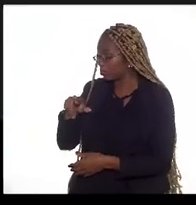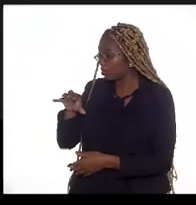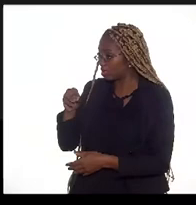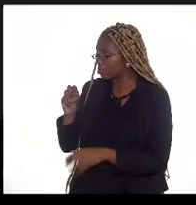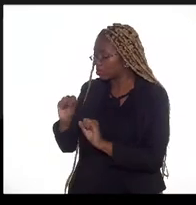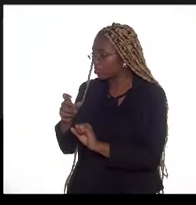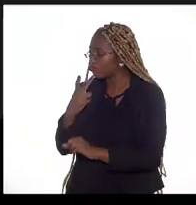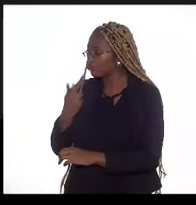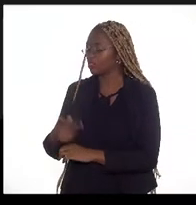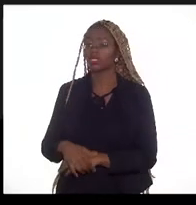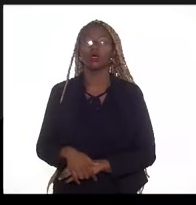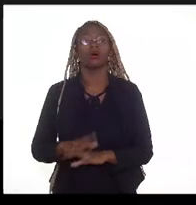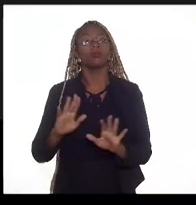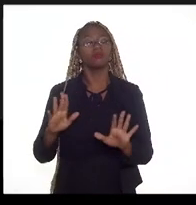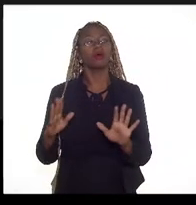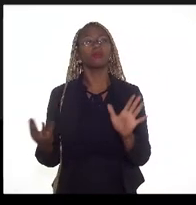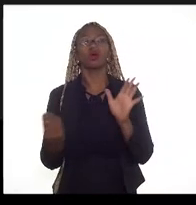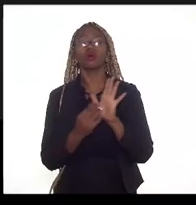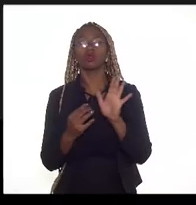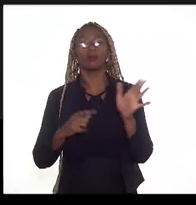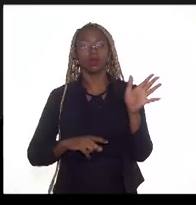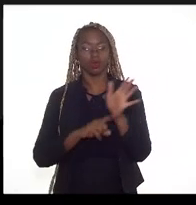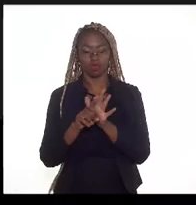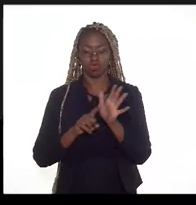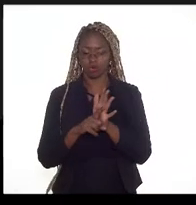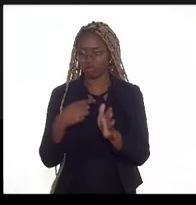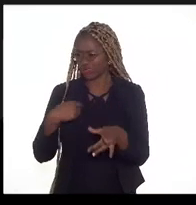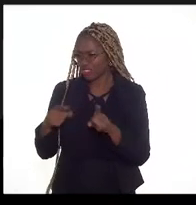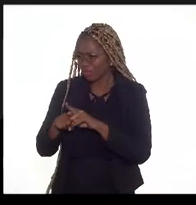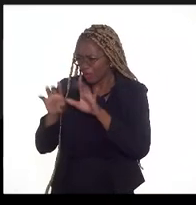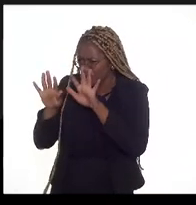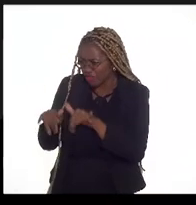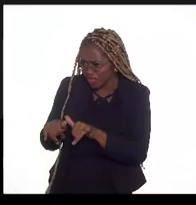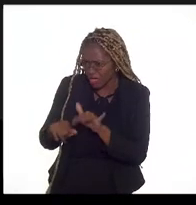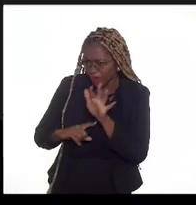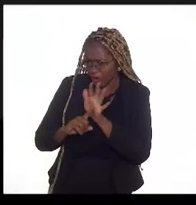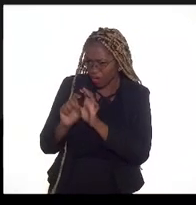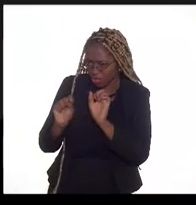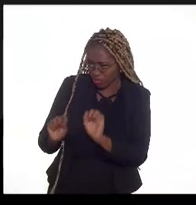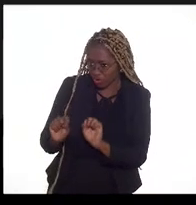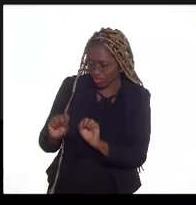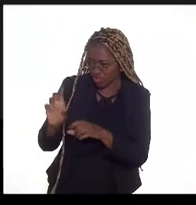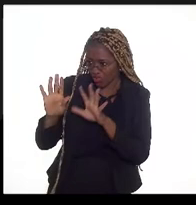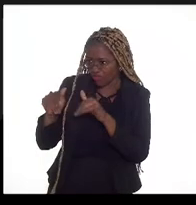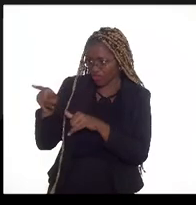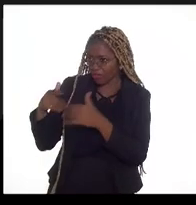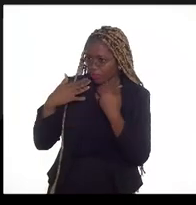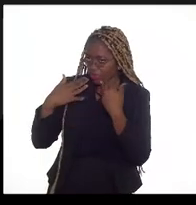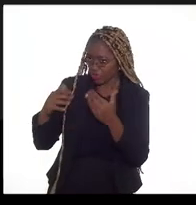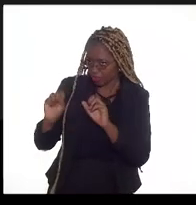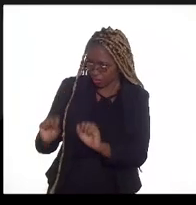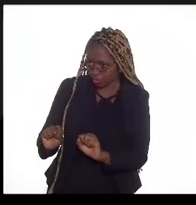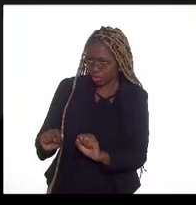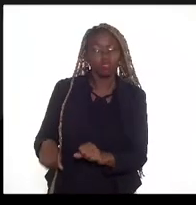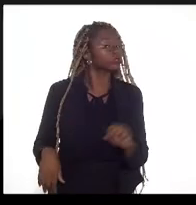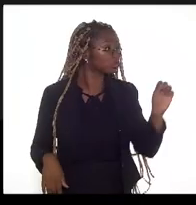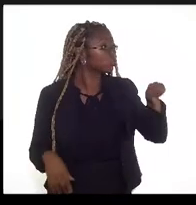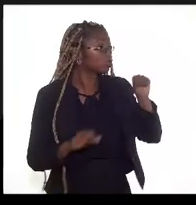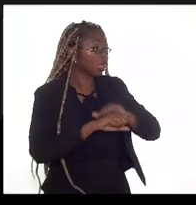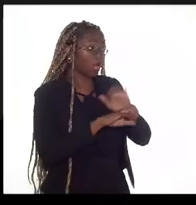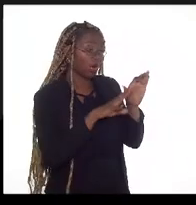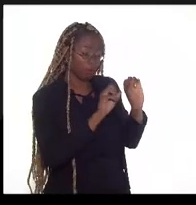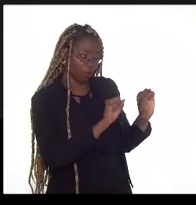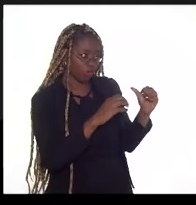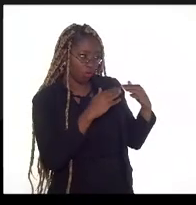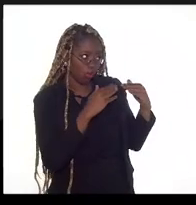É só para você, as perguntas, eu posso fazer uma pergunta ao final dessa apresentação? Claro, claro. Eu estou te dando as dúvidas